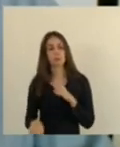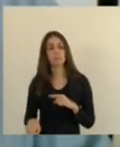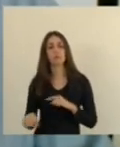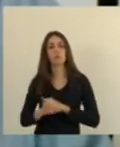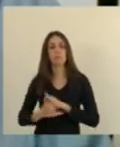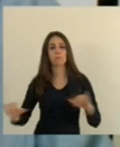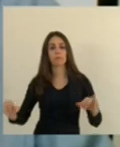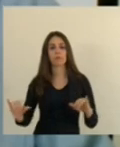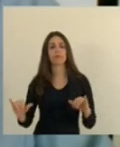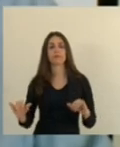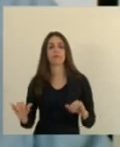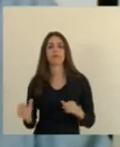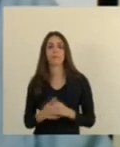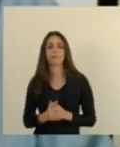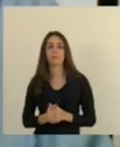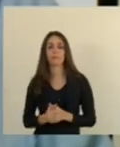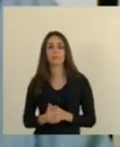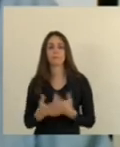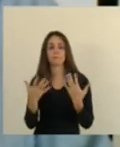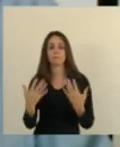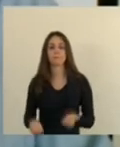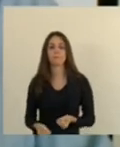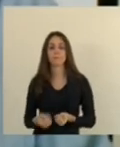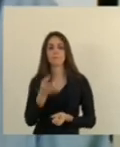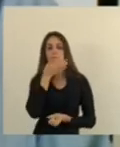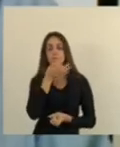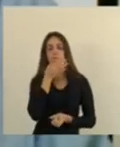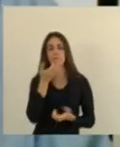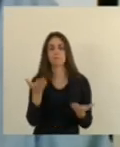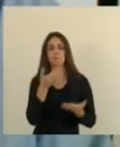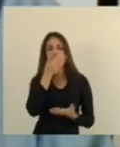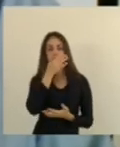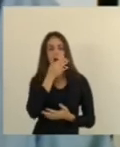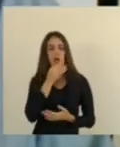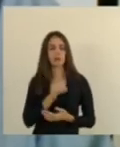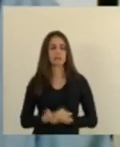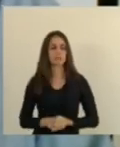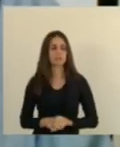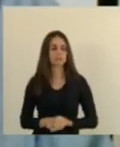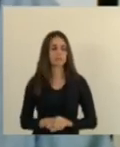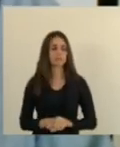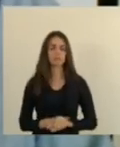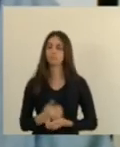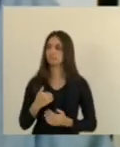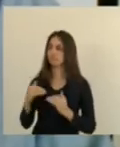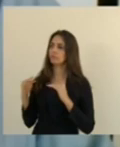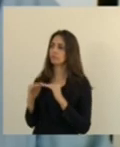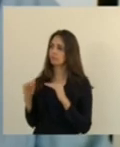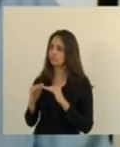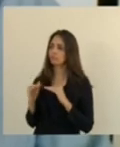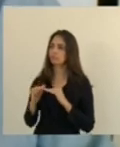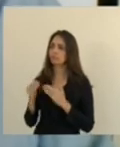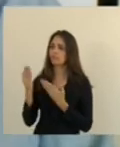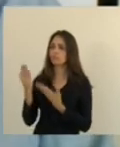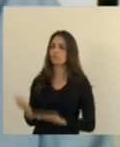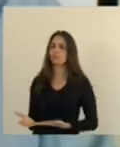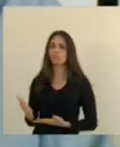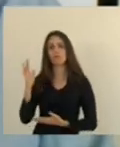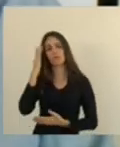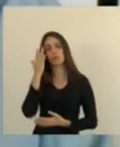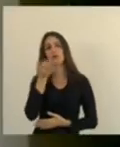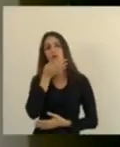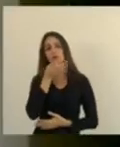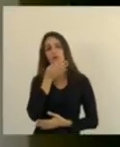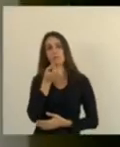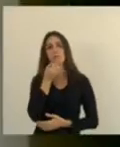totalmente acatado nessa sugestão que eu faço nesse momento eu concordo plenamente eu acho uma boa